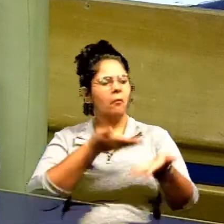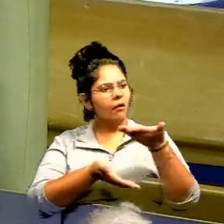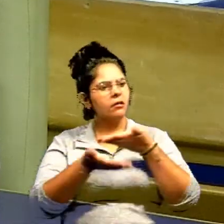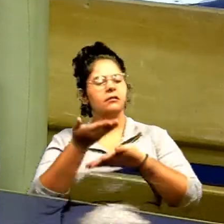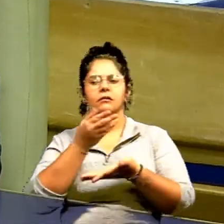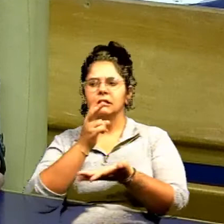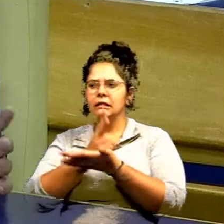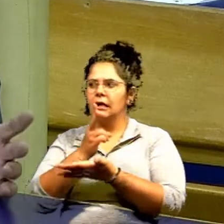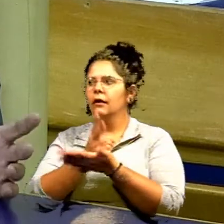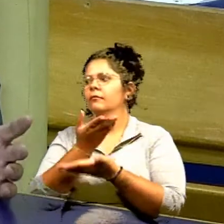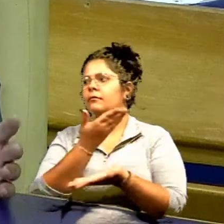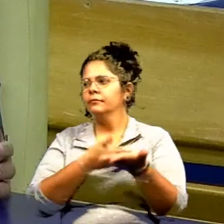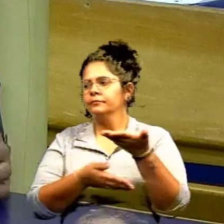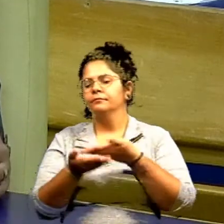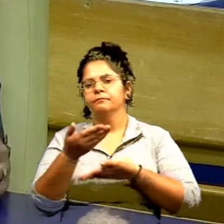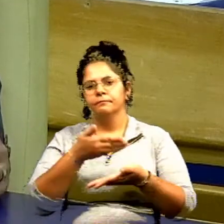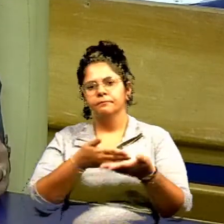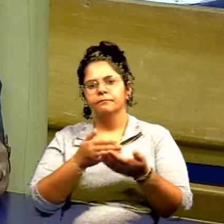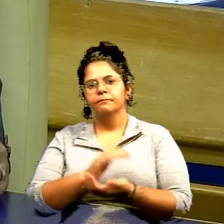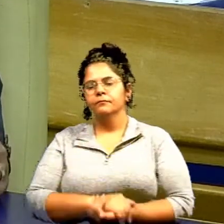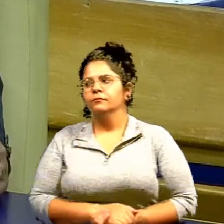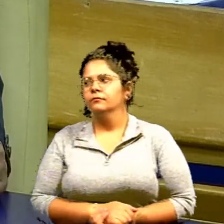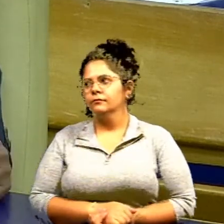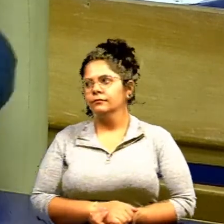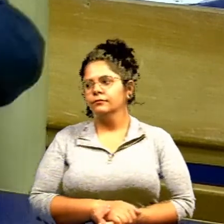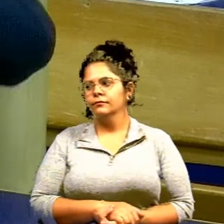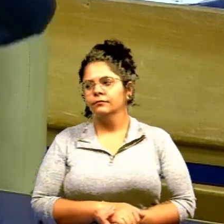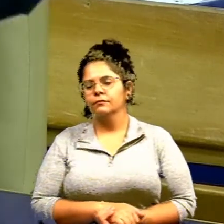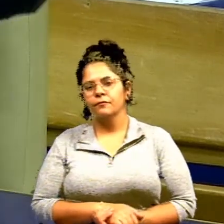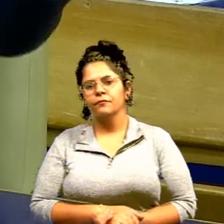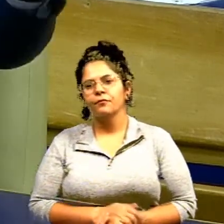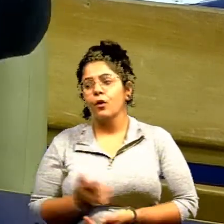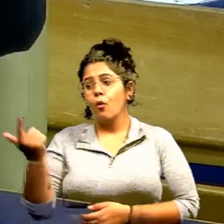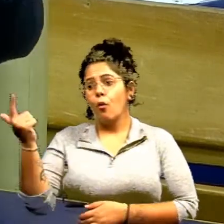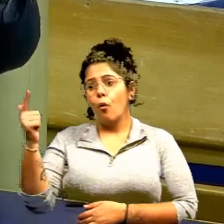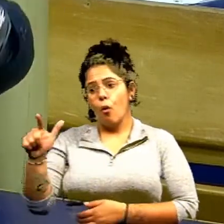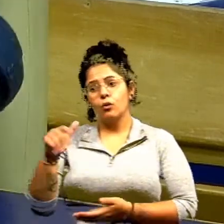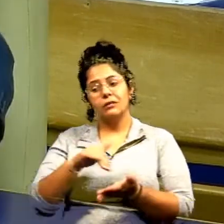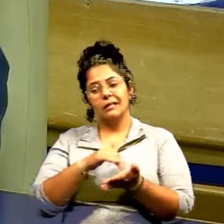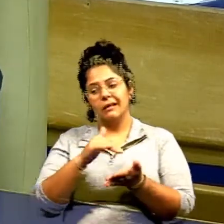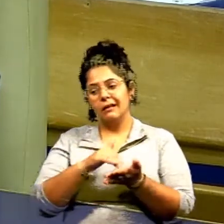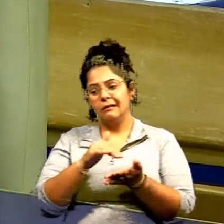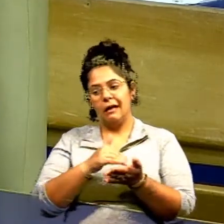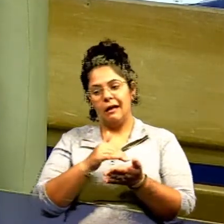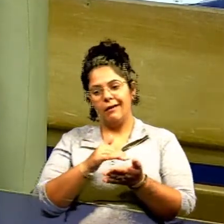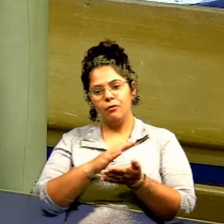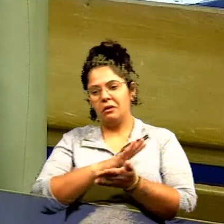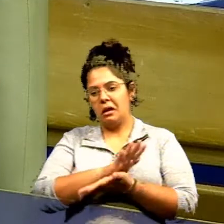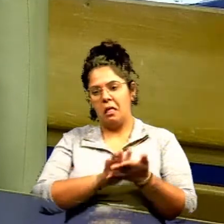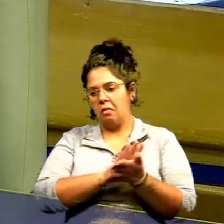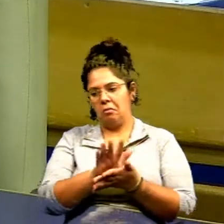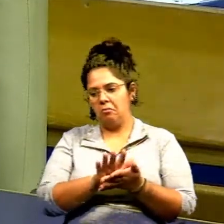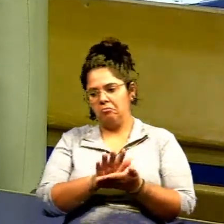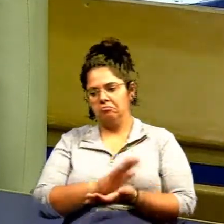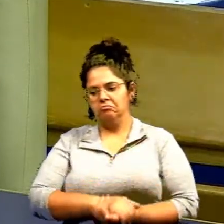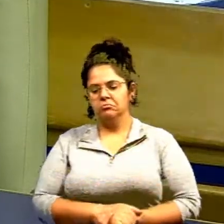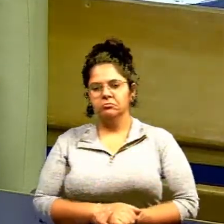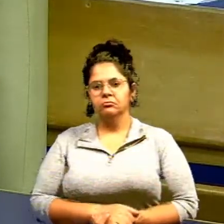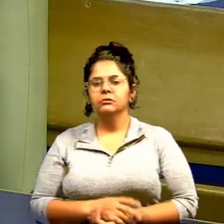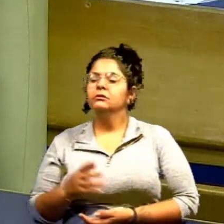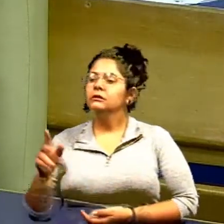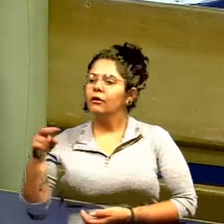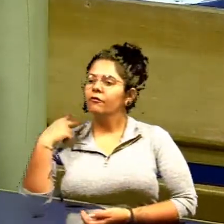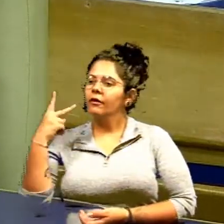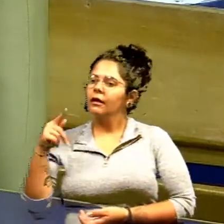com a maior presteza que é o papel dele coisa que outros secretários deveriam fazer da mesma forma tá